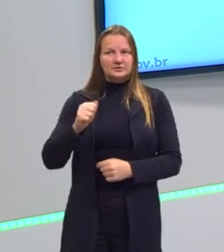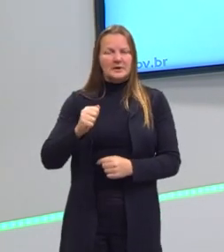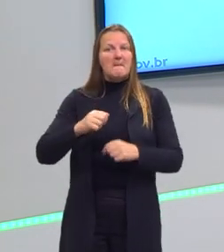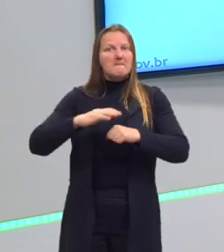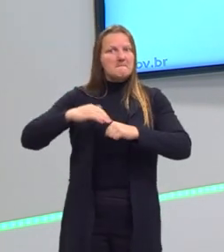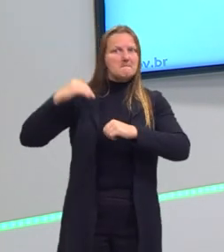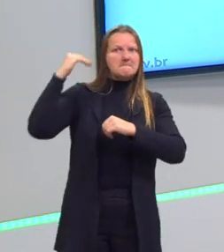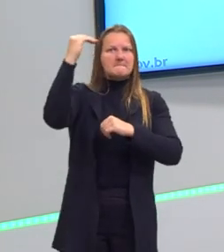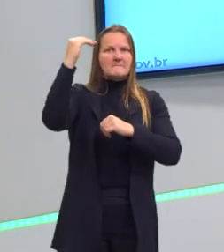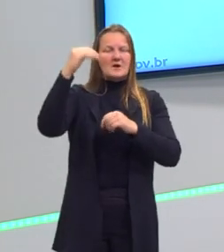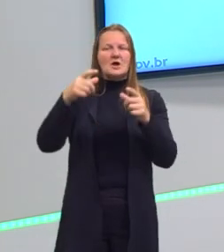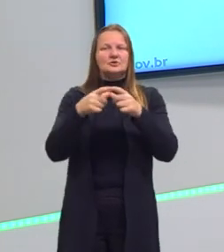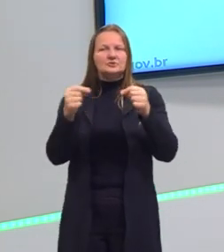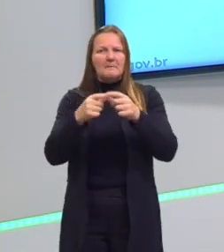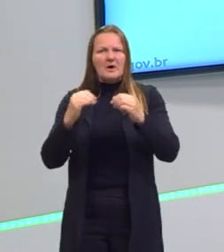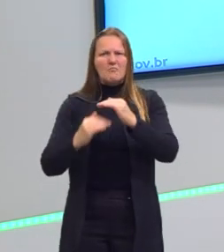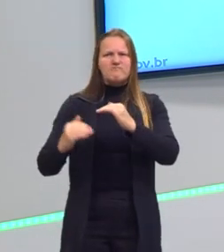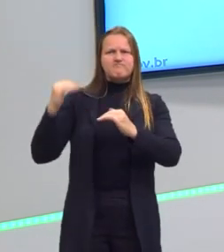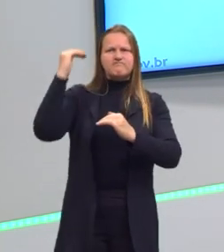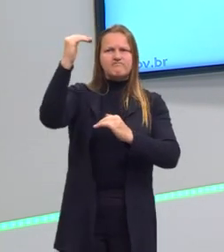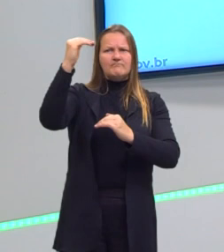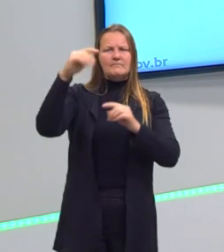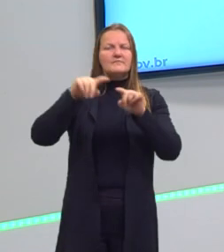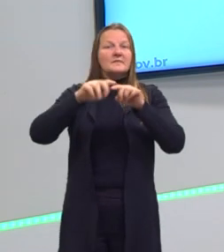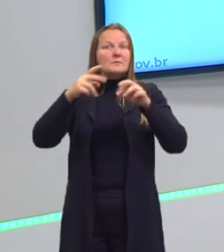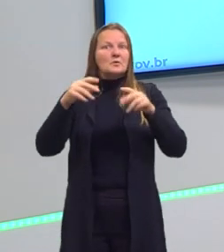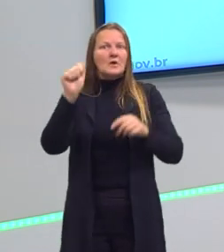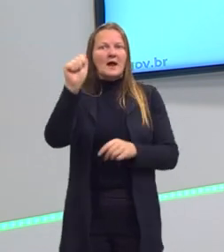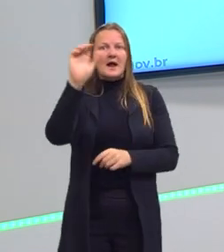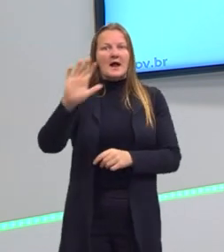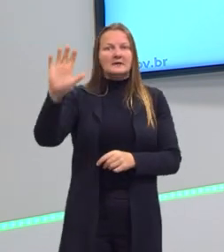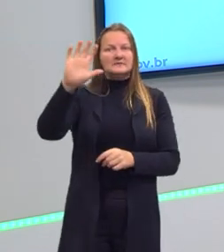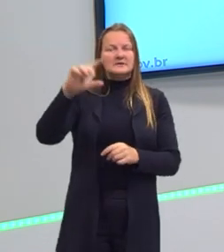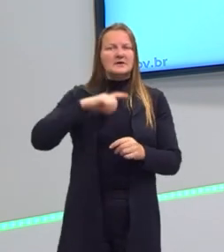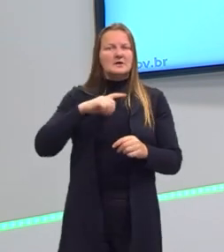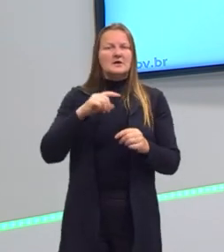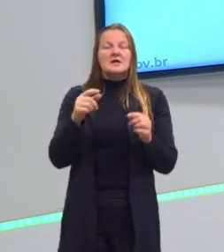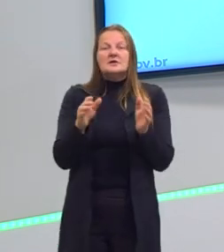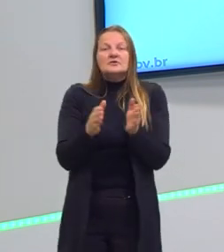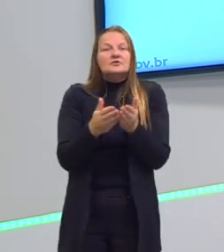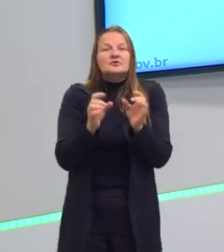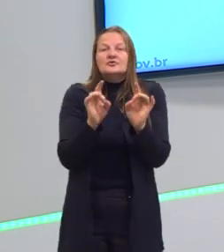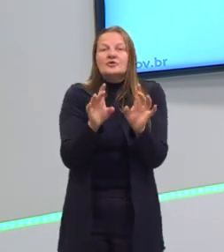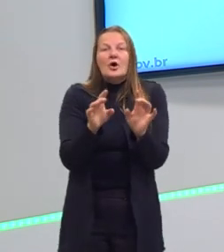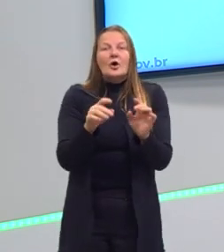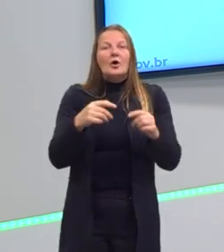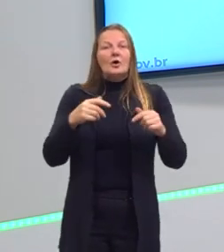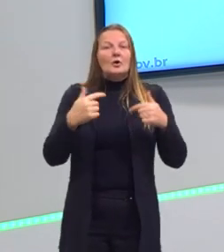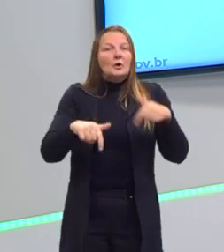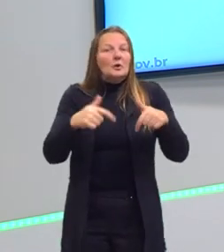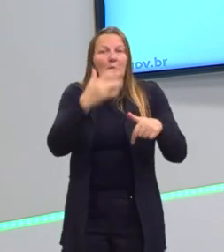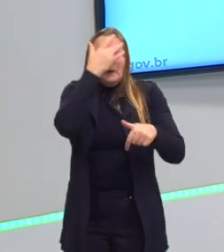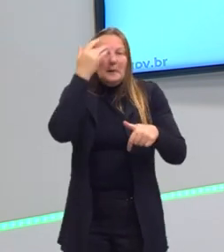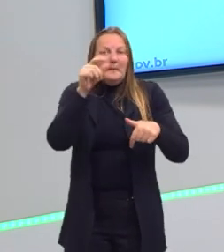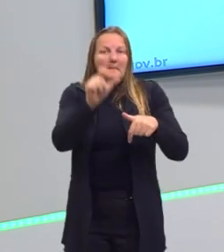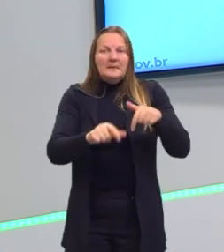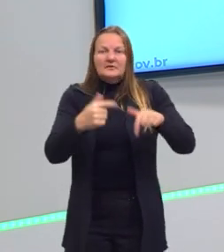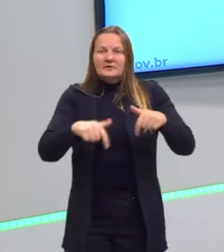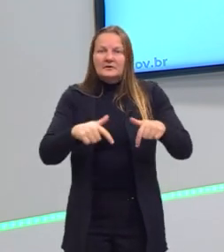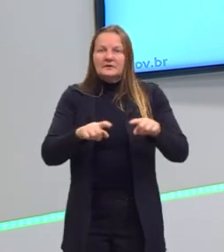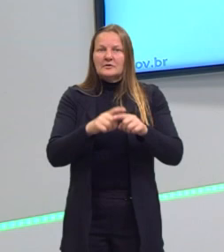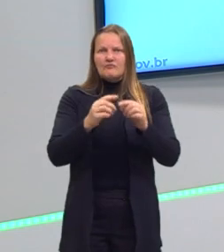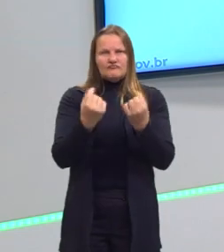hoje, Japão e demais tigres asiáticos, deixam de ser apenas oferecedores de mão de obra para